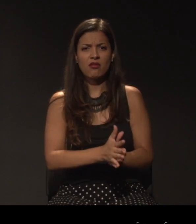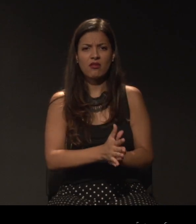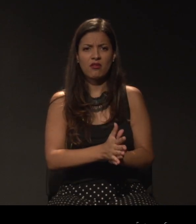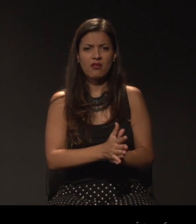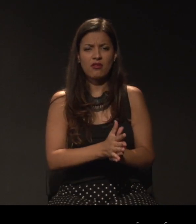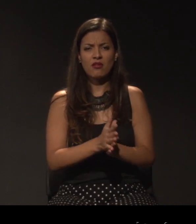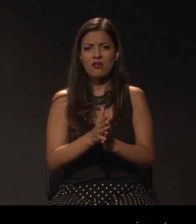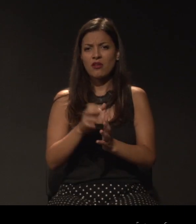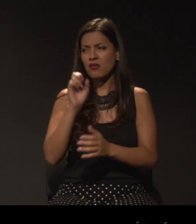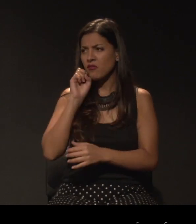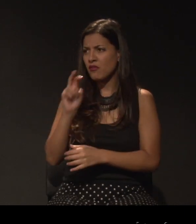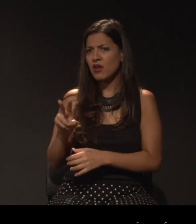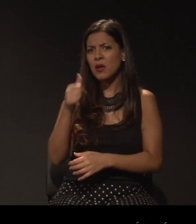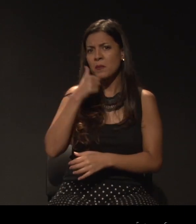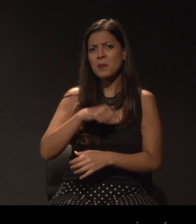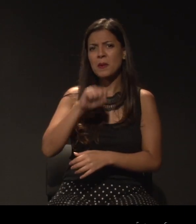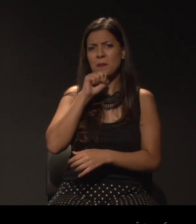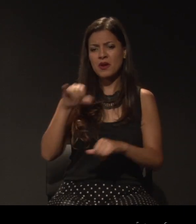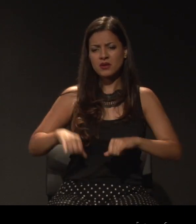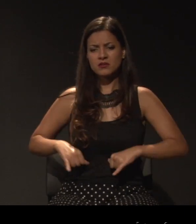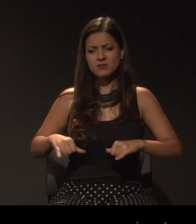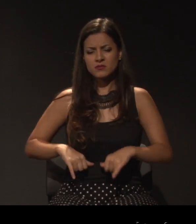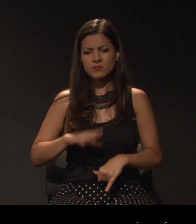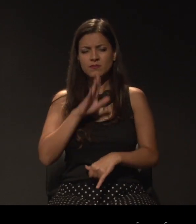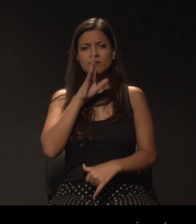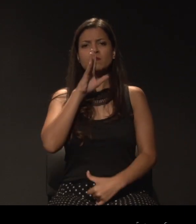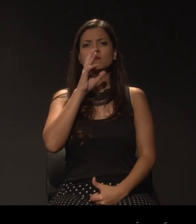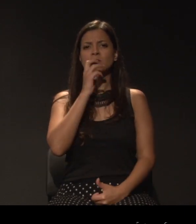Livres de verem suas mães sofrendo caladas.